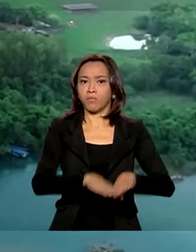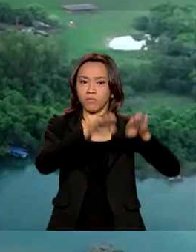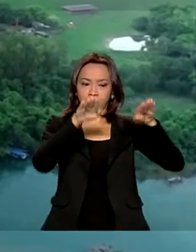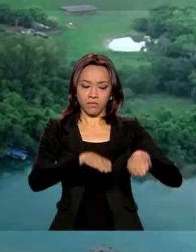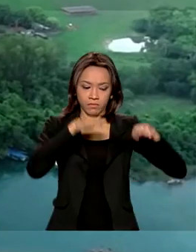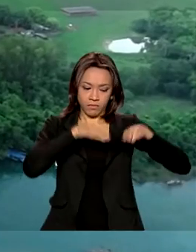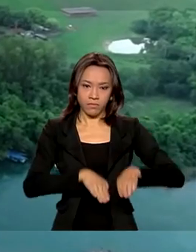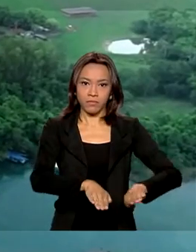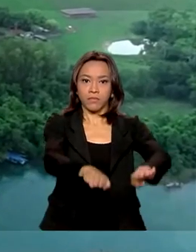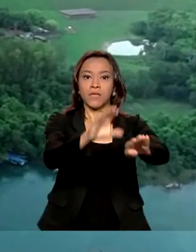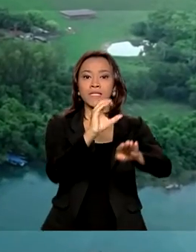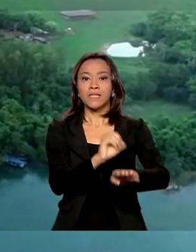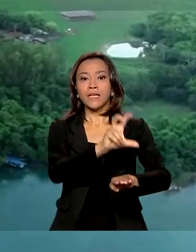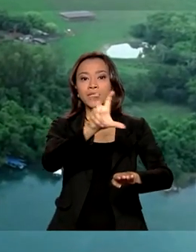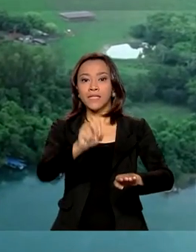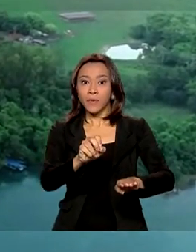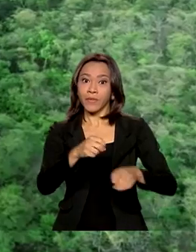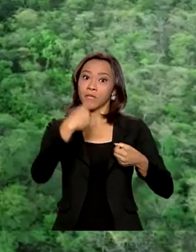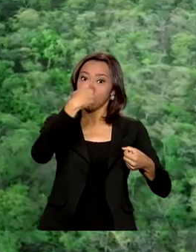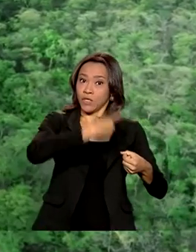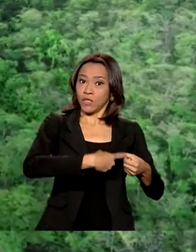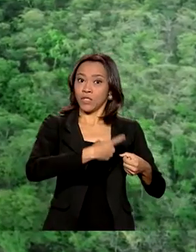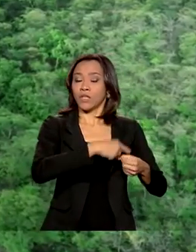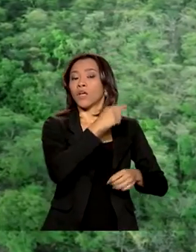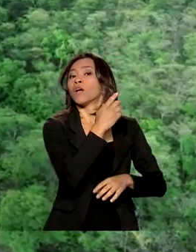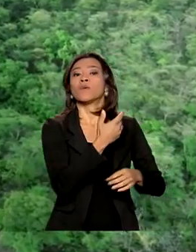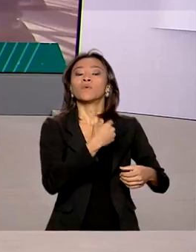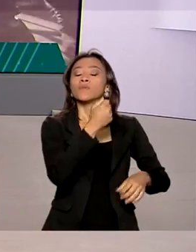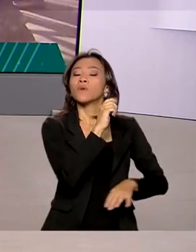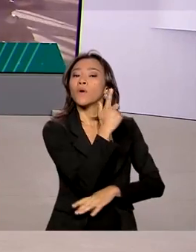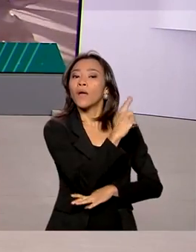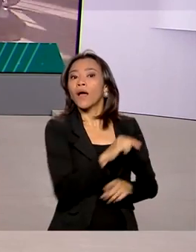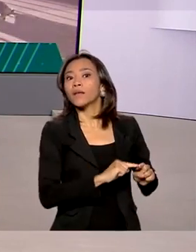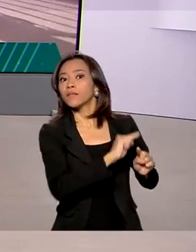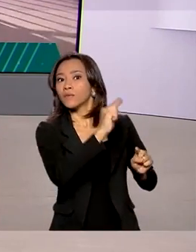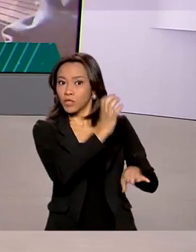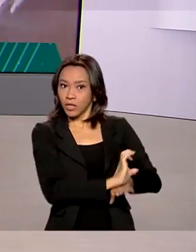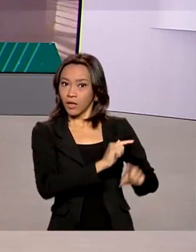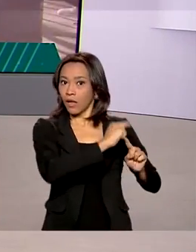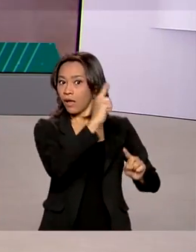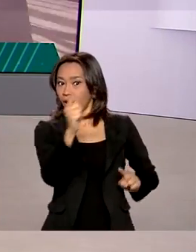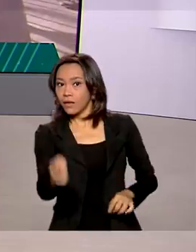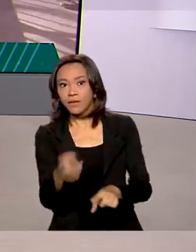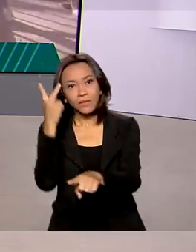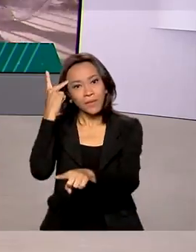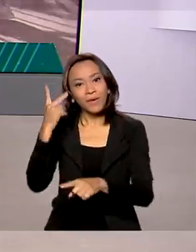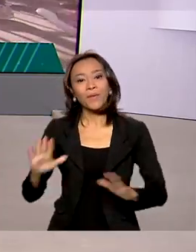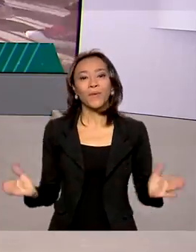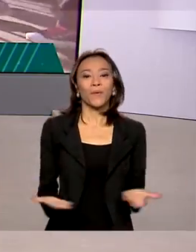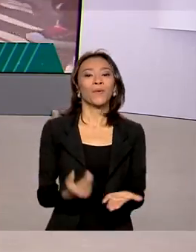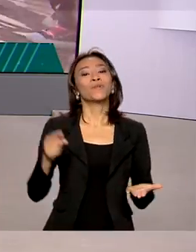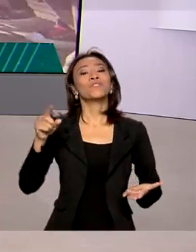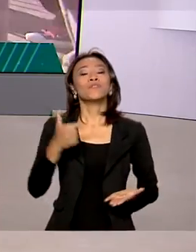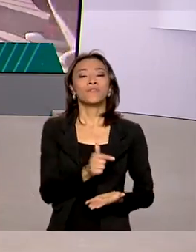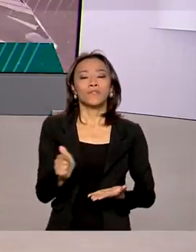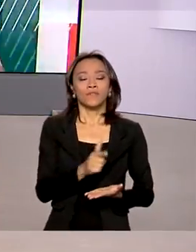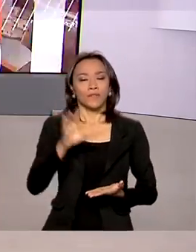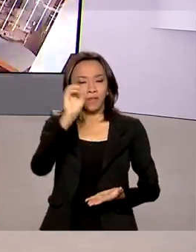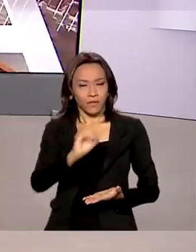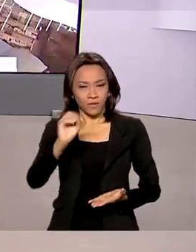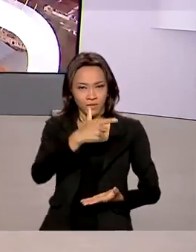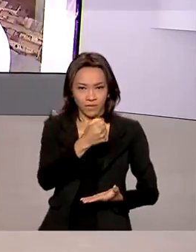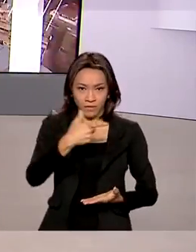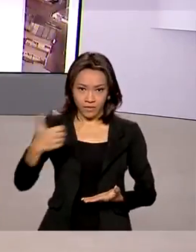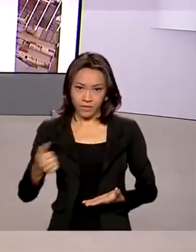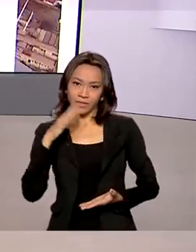-050, que liga o estado de Goiás a São Paulo. O Brasil em Dia, desta sexta-feira, 22 de outubro de